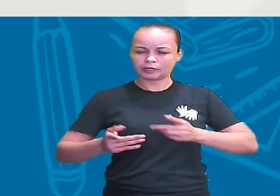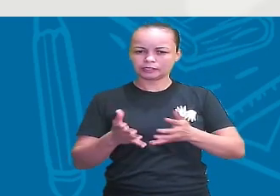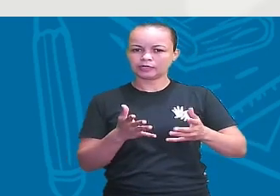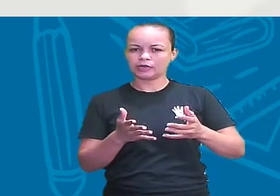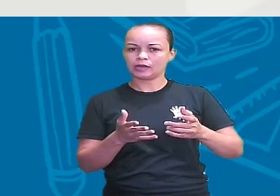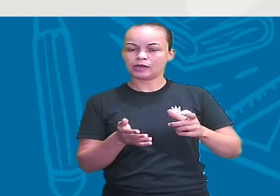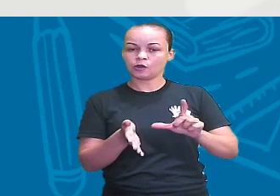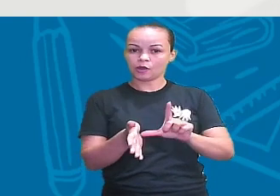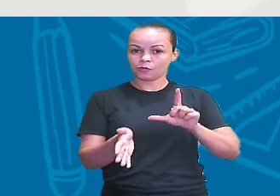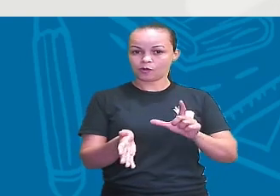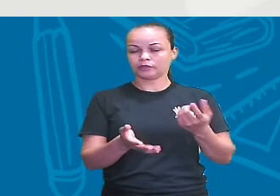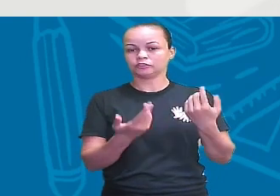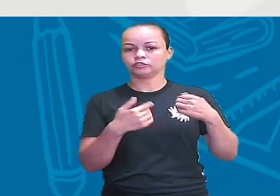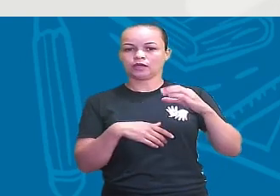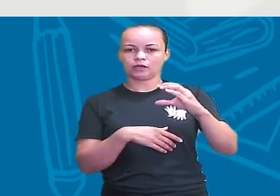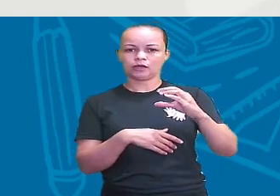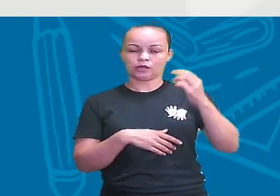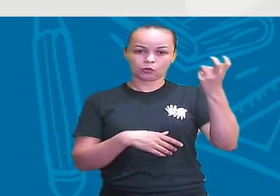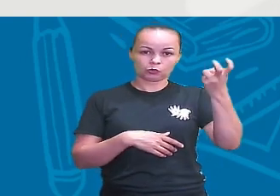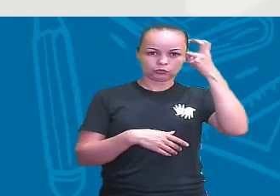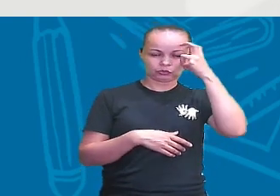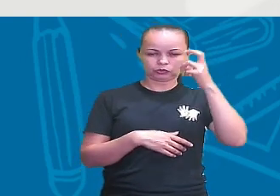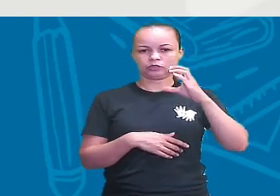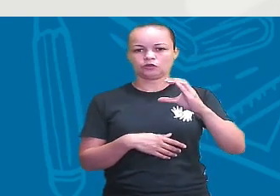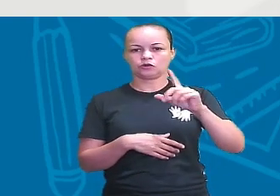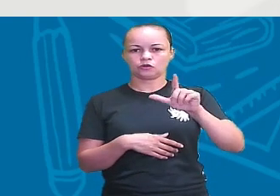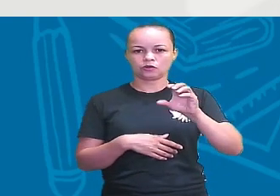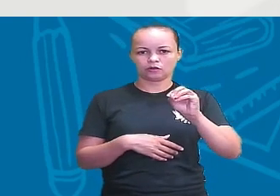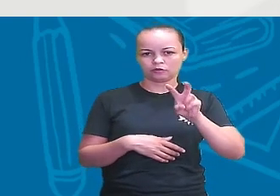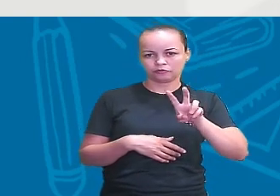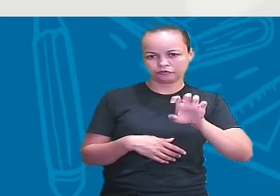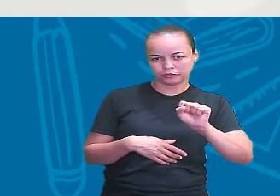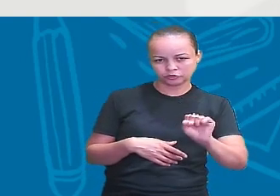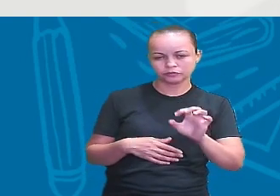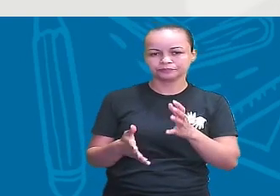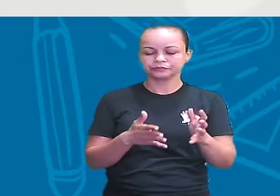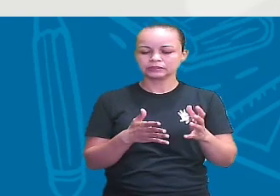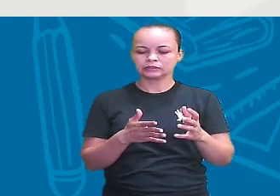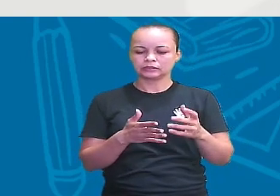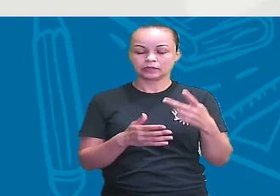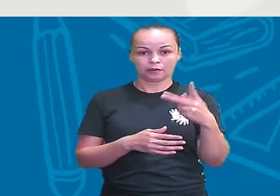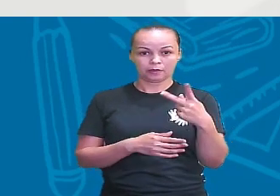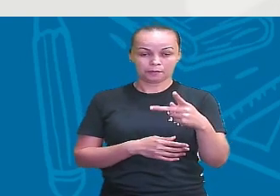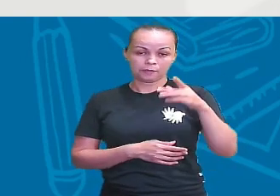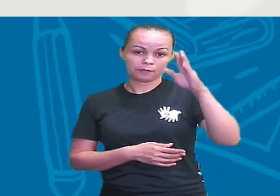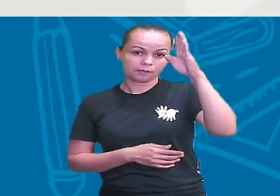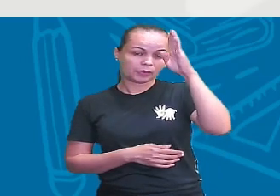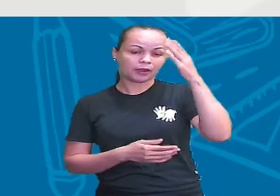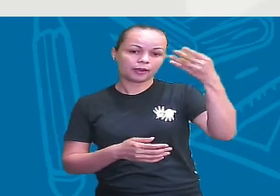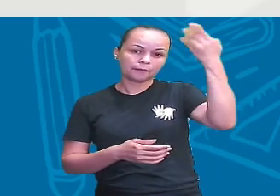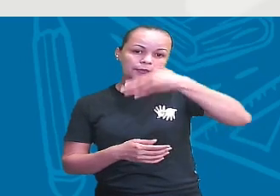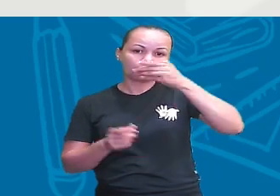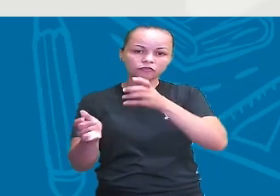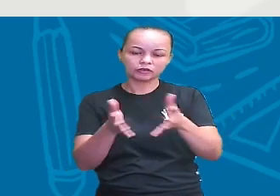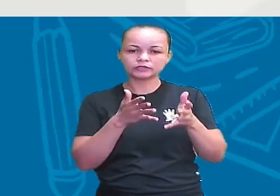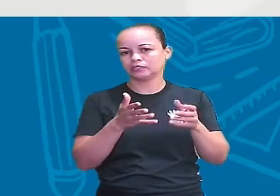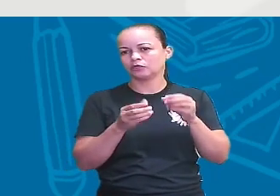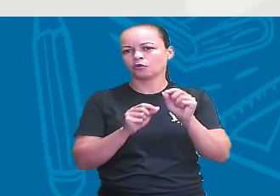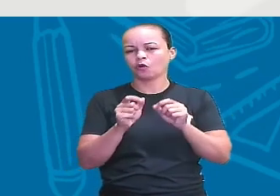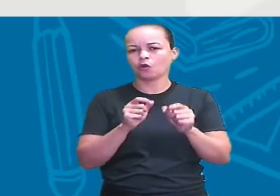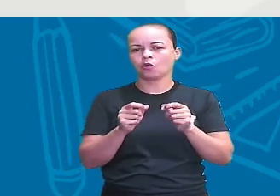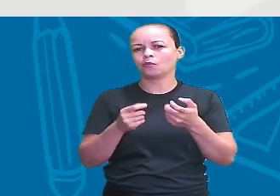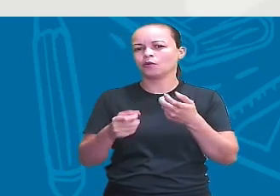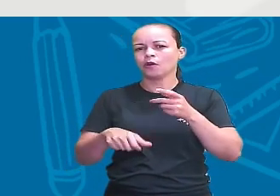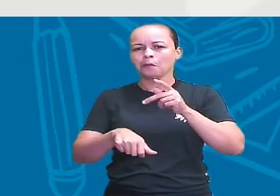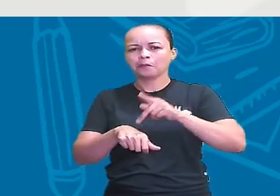de Clóvis que eu tava falando pra vocês anteriormente, tá? Então, e isso é prova que nos sítios arqueológicos como Pedra de Mozeu